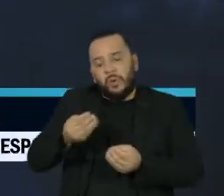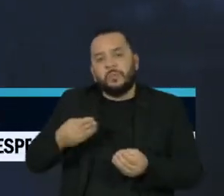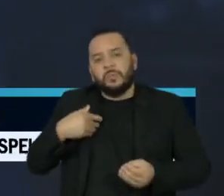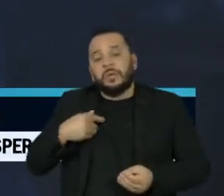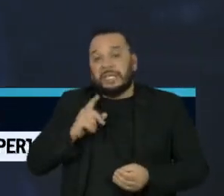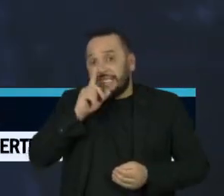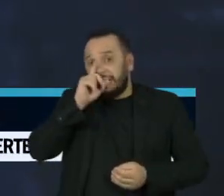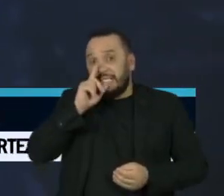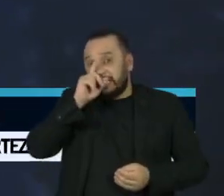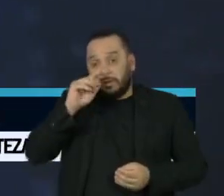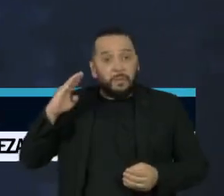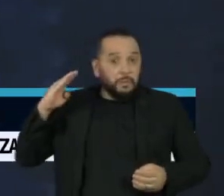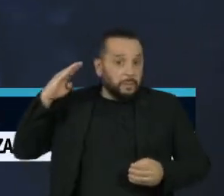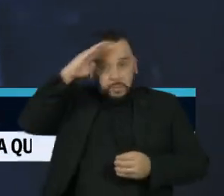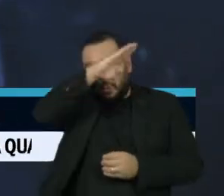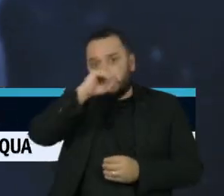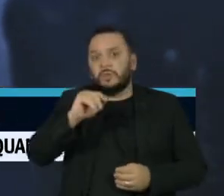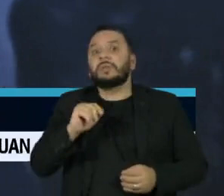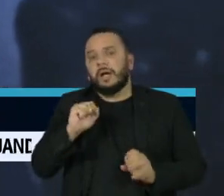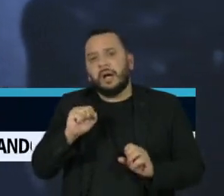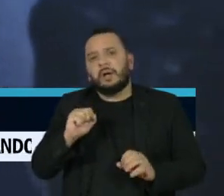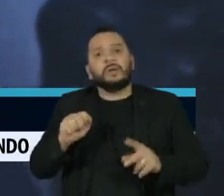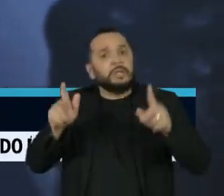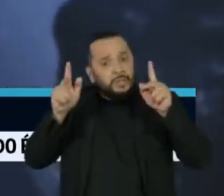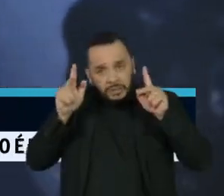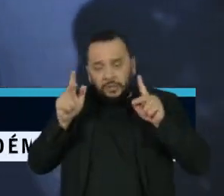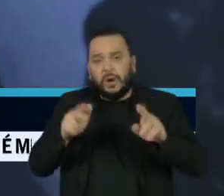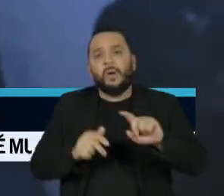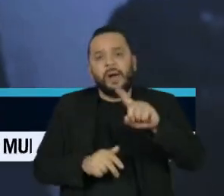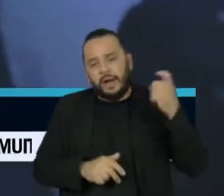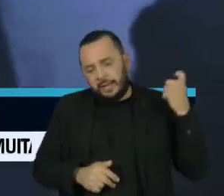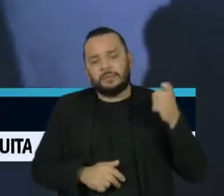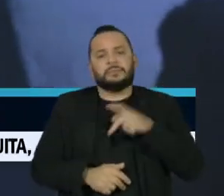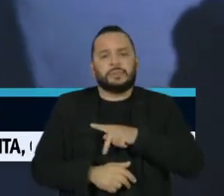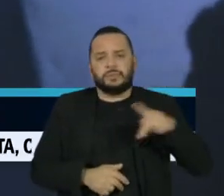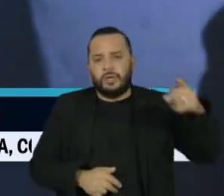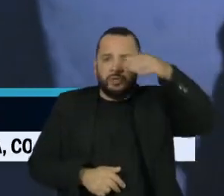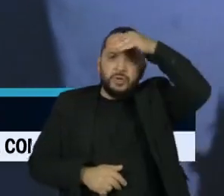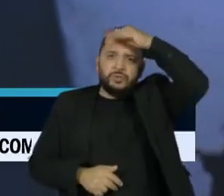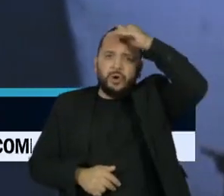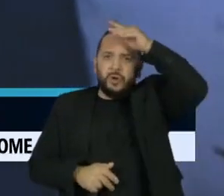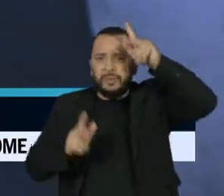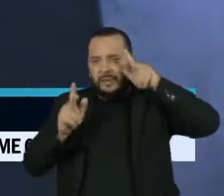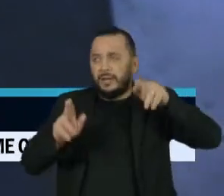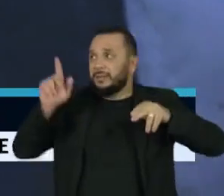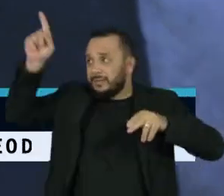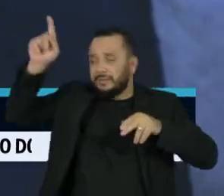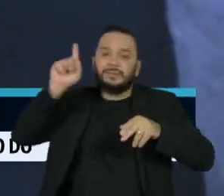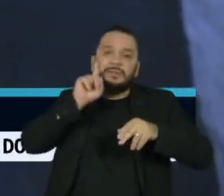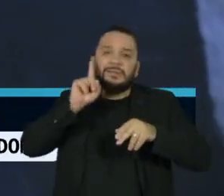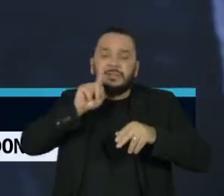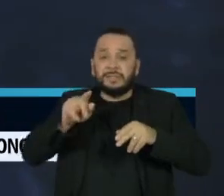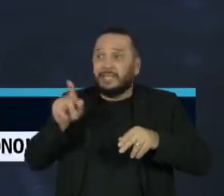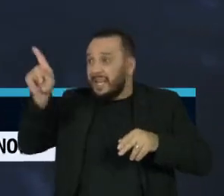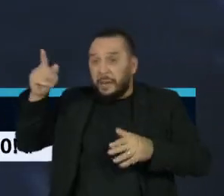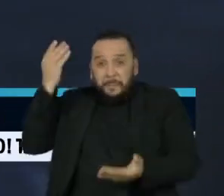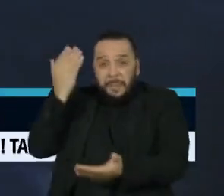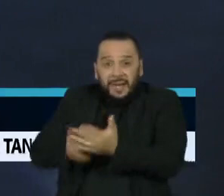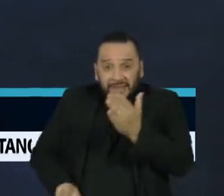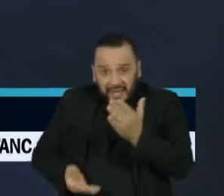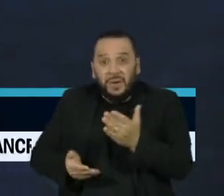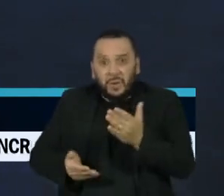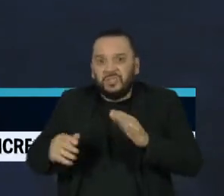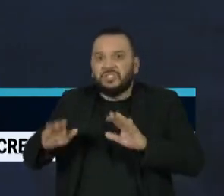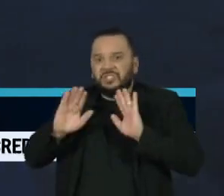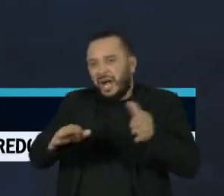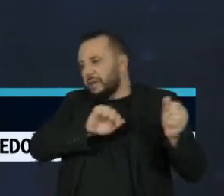Jair Bolsonaro repetir no Brasil o que o ex-presidente americano Donald Trump fez nos Estados Unidos depois do resultado das eleições.